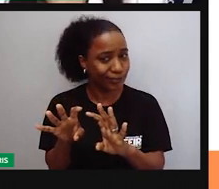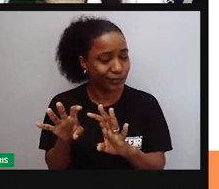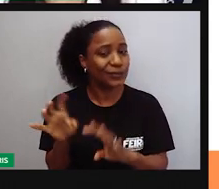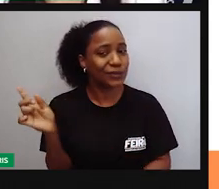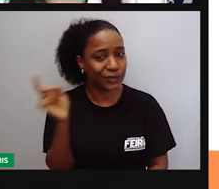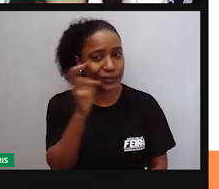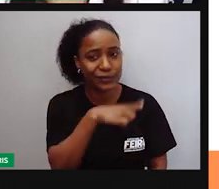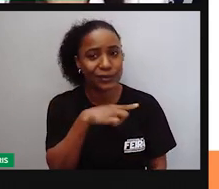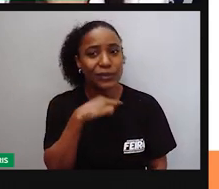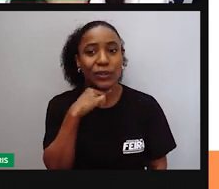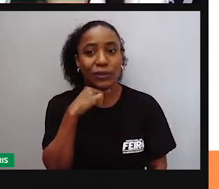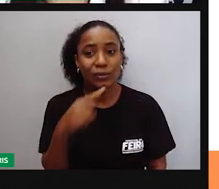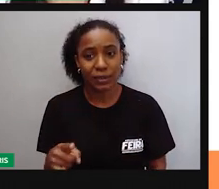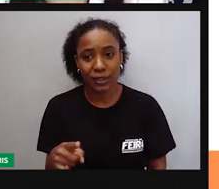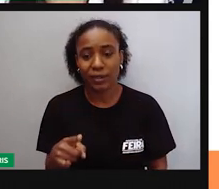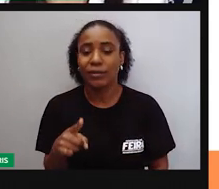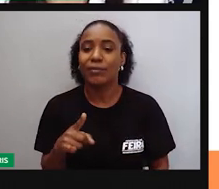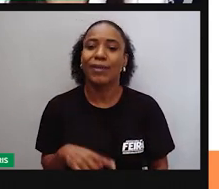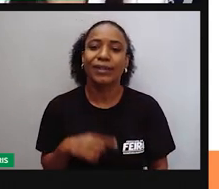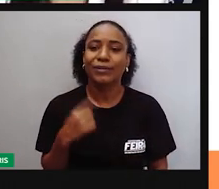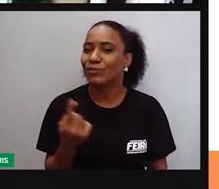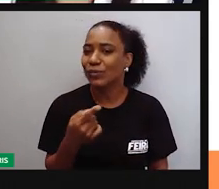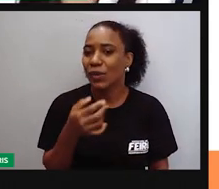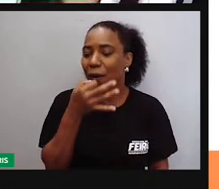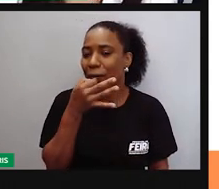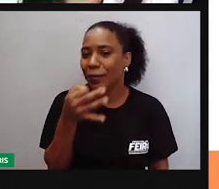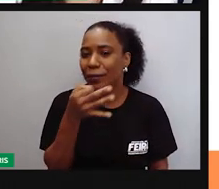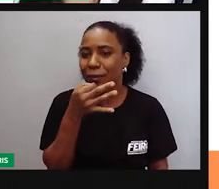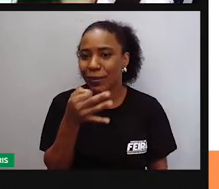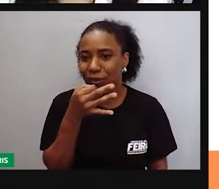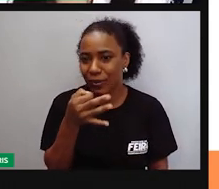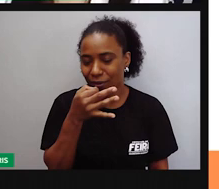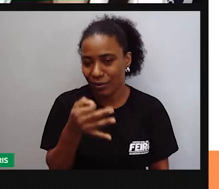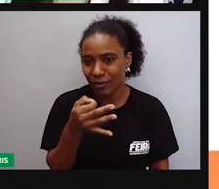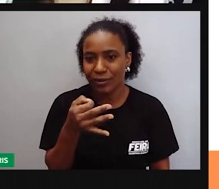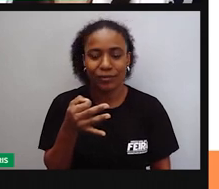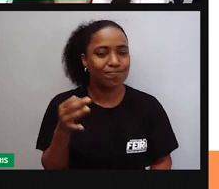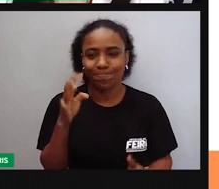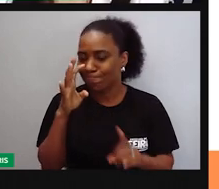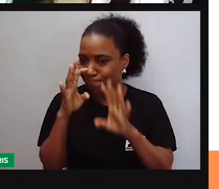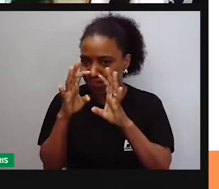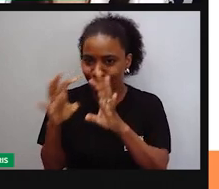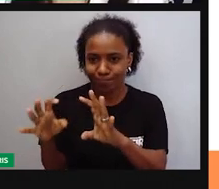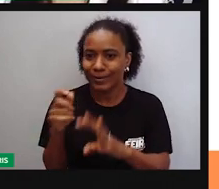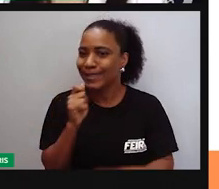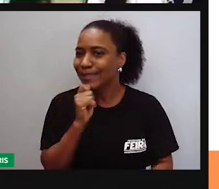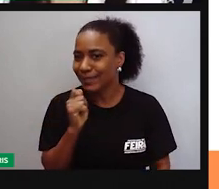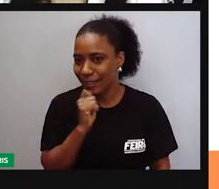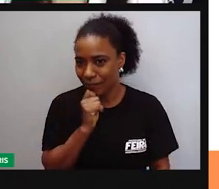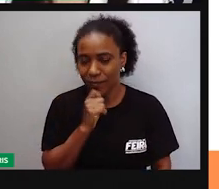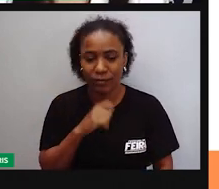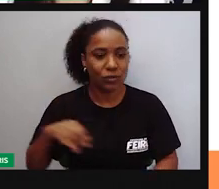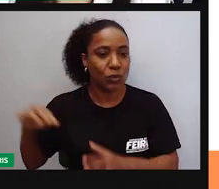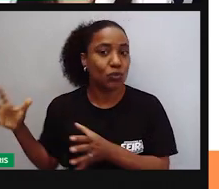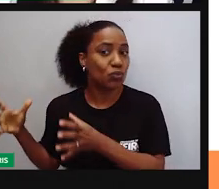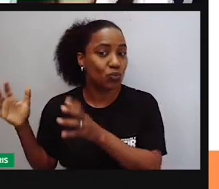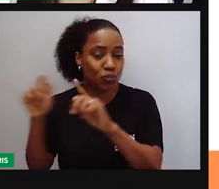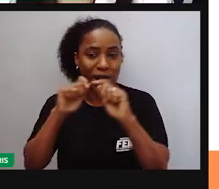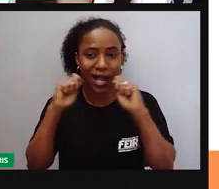A sua opinião vai chegar de uma forma mais lenta ou nem chegar ao poder público. Mas quando uma